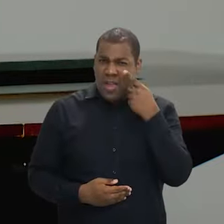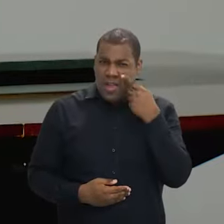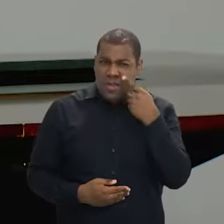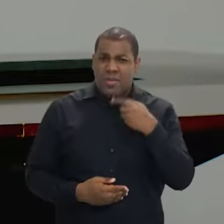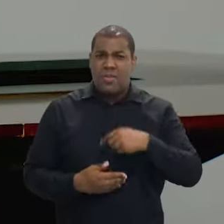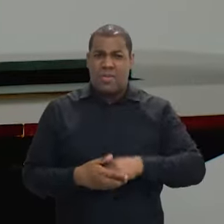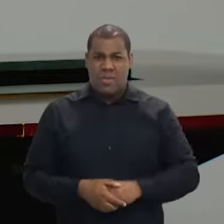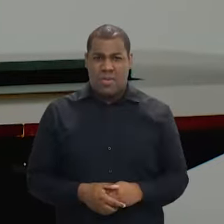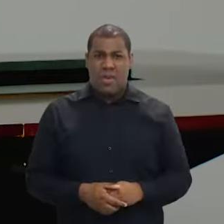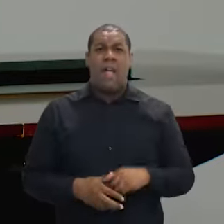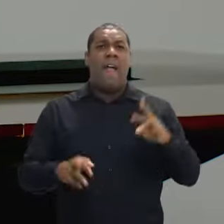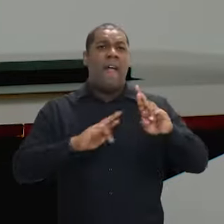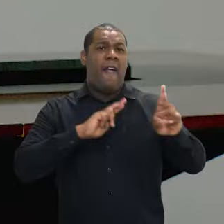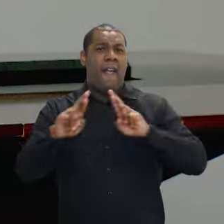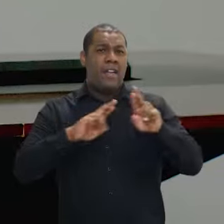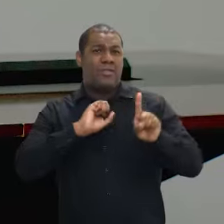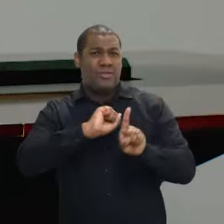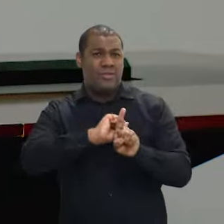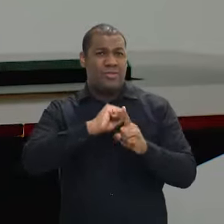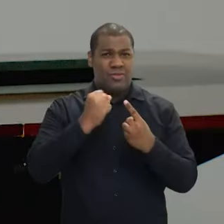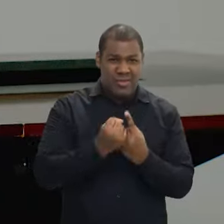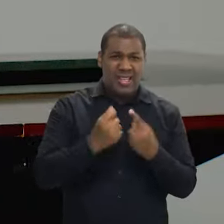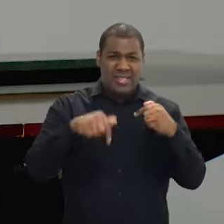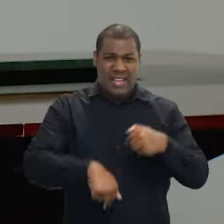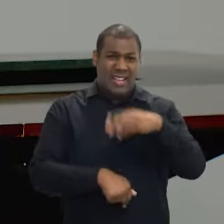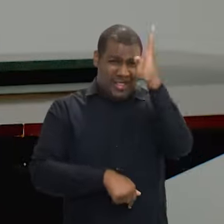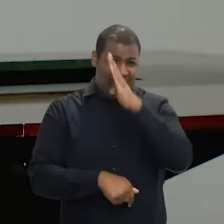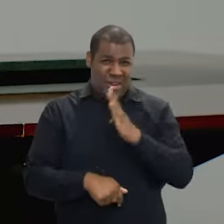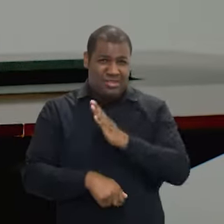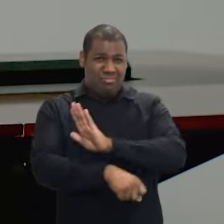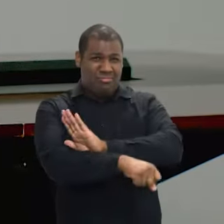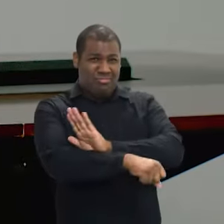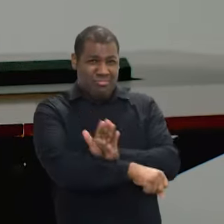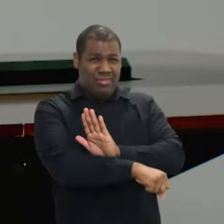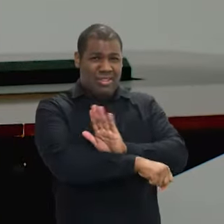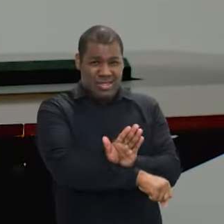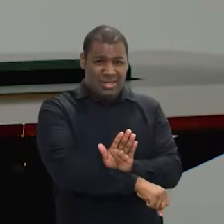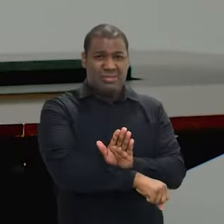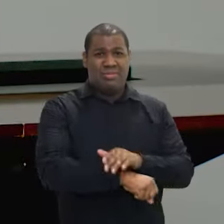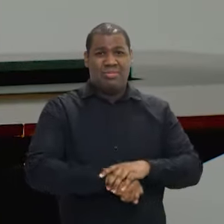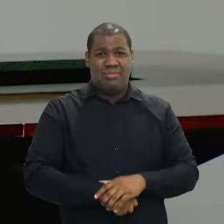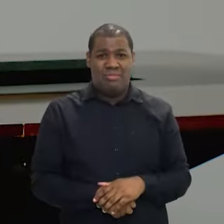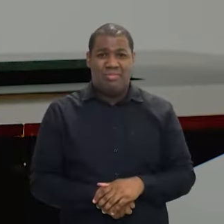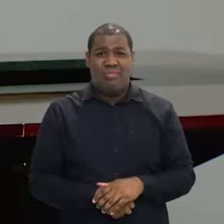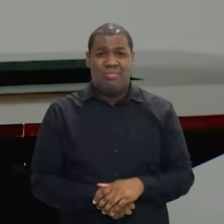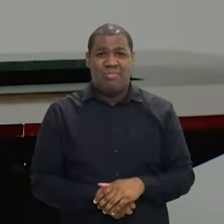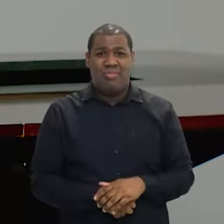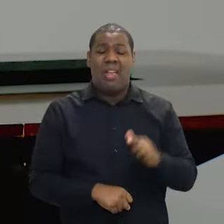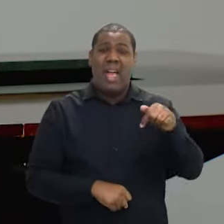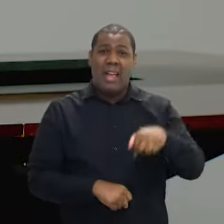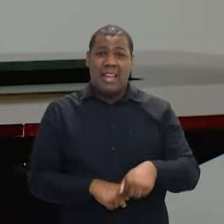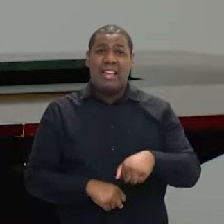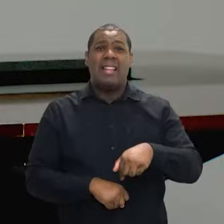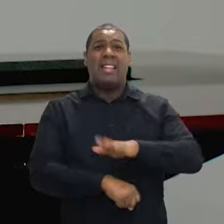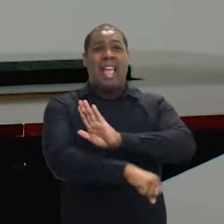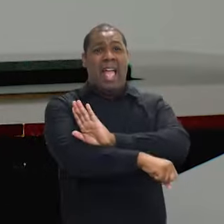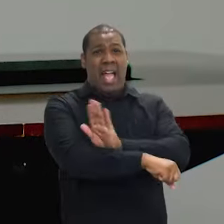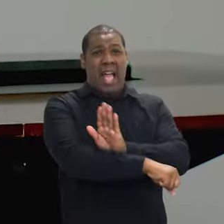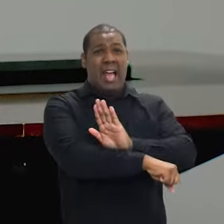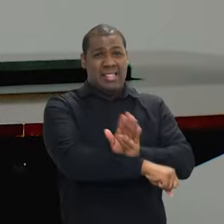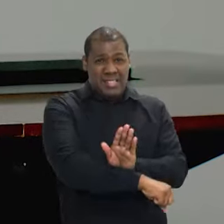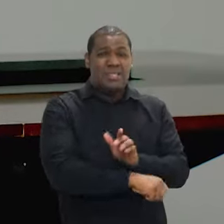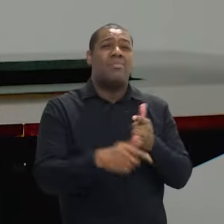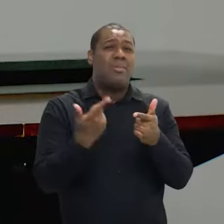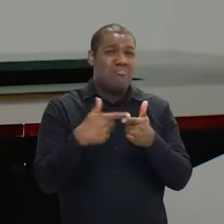o estruturante das relações sociais no Brasil. E quando a gente enxerga o racismo como esse fator